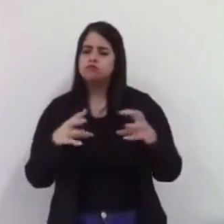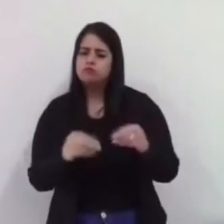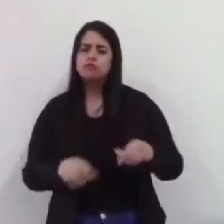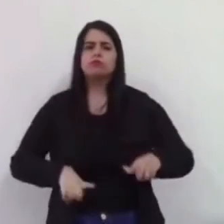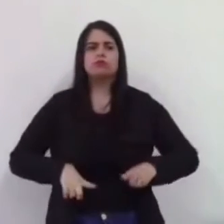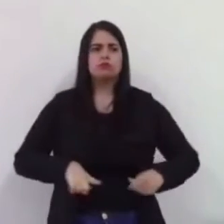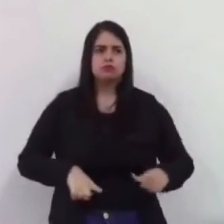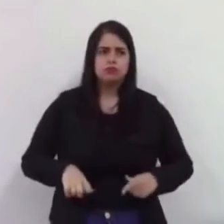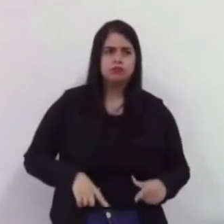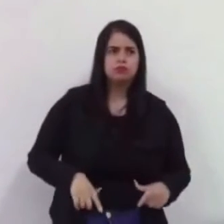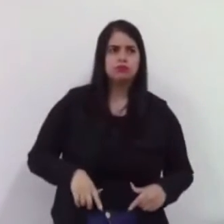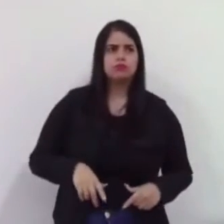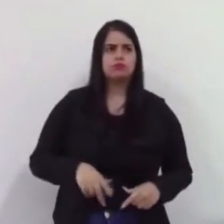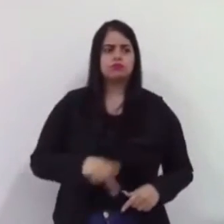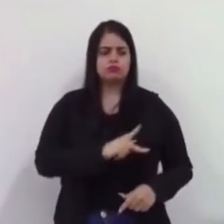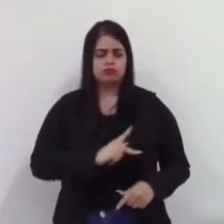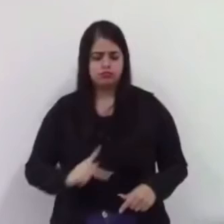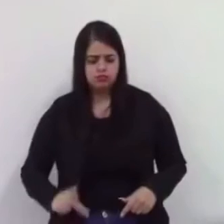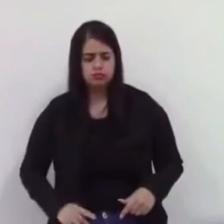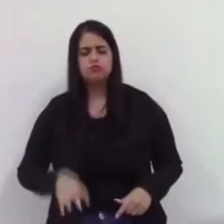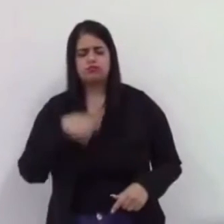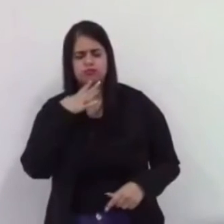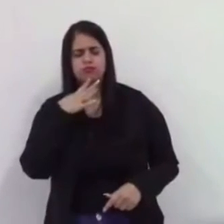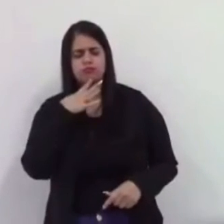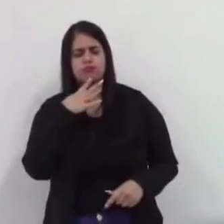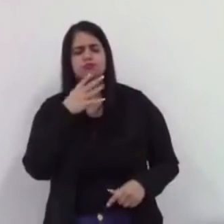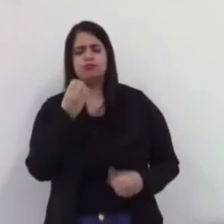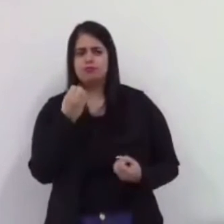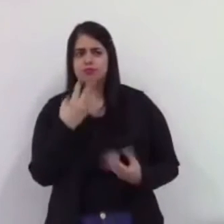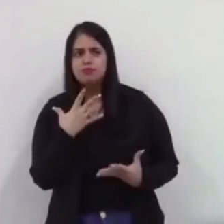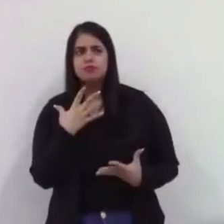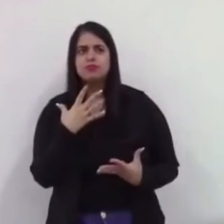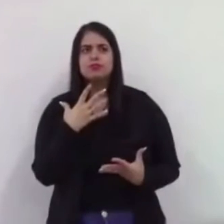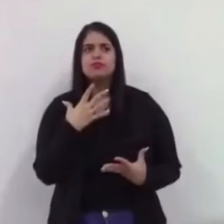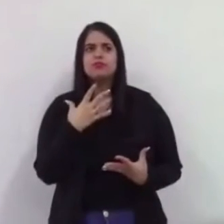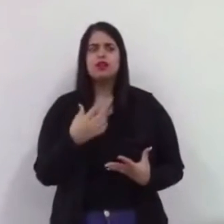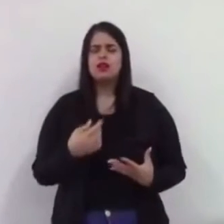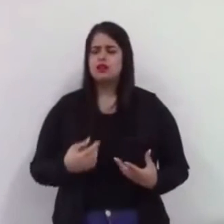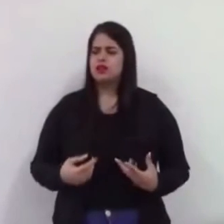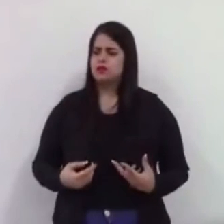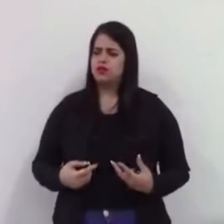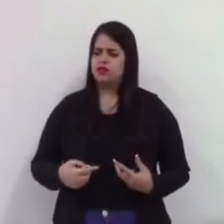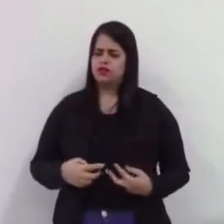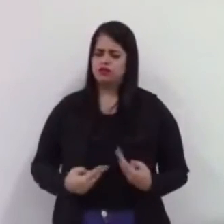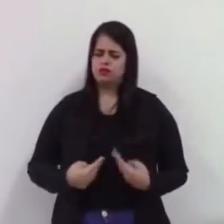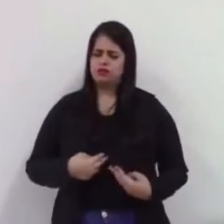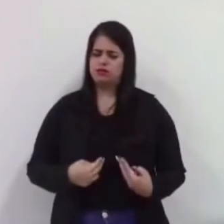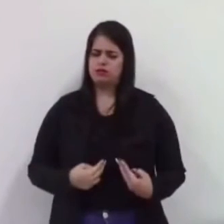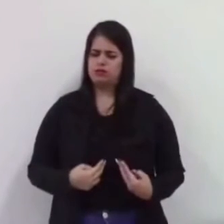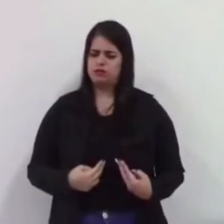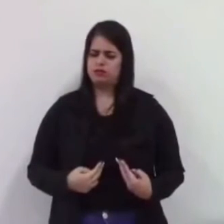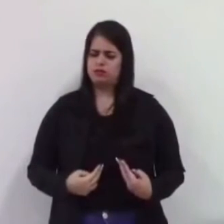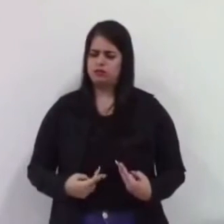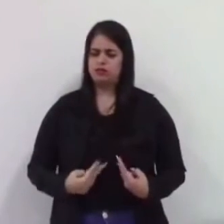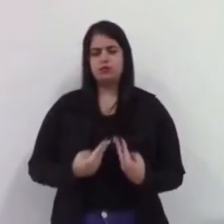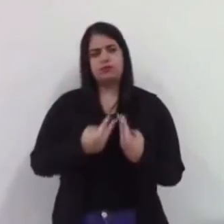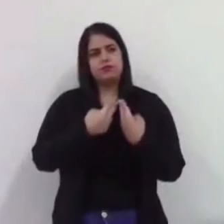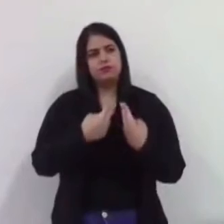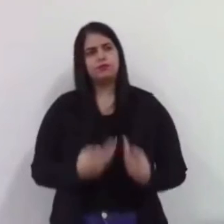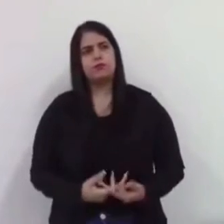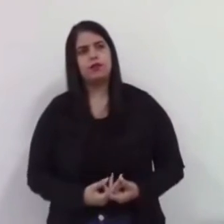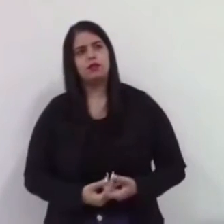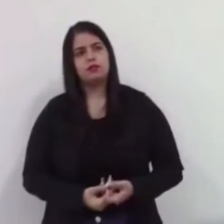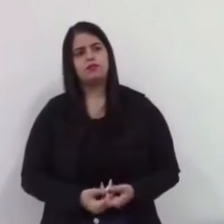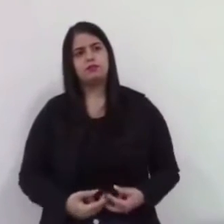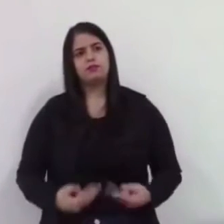conhece muito bem, conseguimos a cirurgia anunciada, uma senhora com 76 anos, em seis dias conseguimos a cirurgia